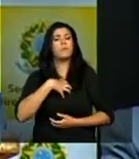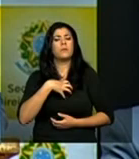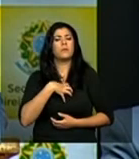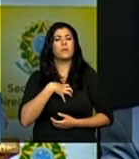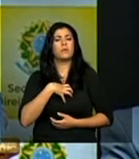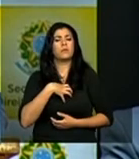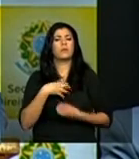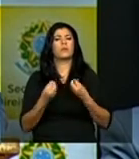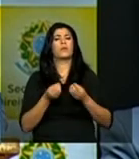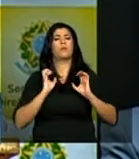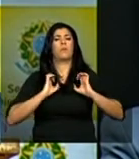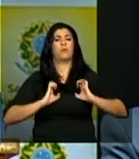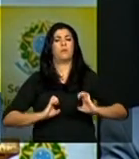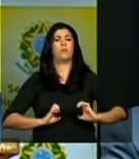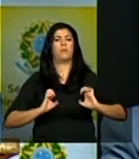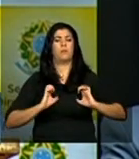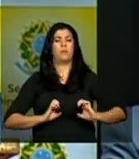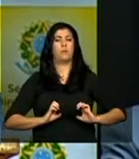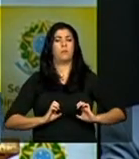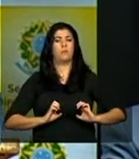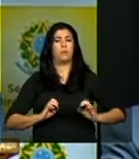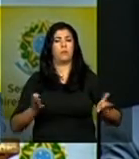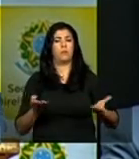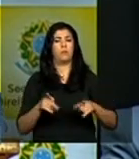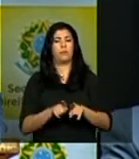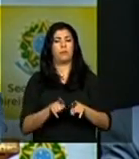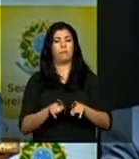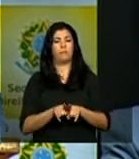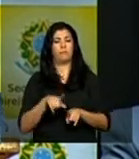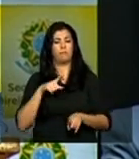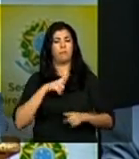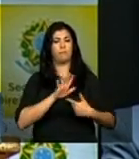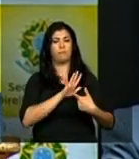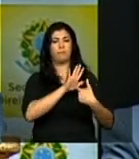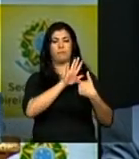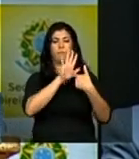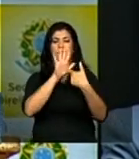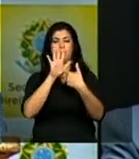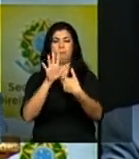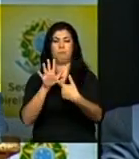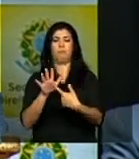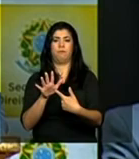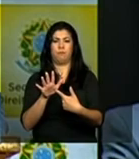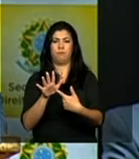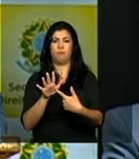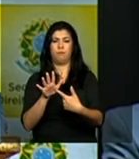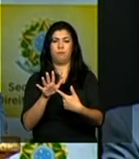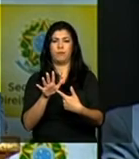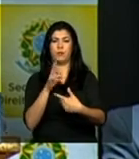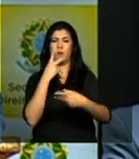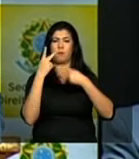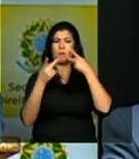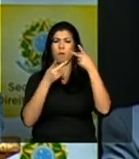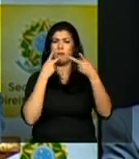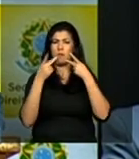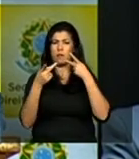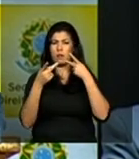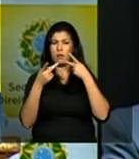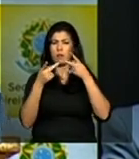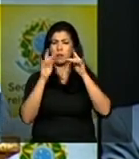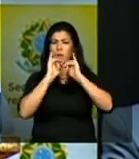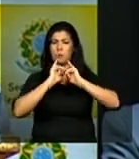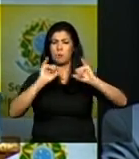está neste momento tendo manifestações verbais públicas